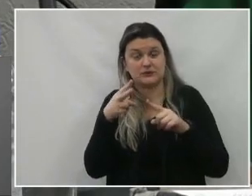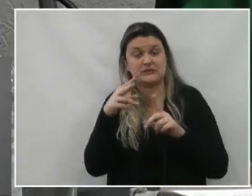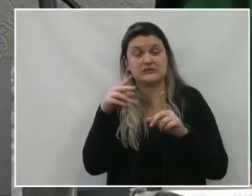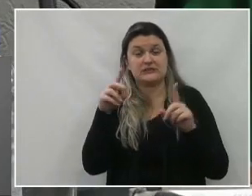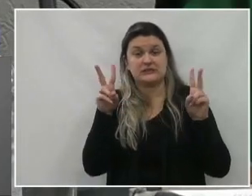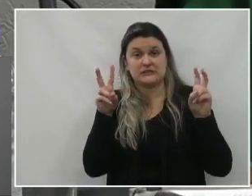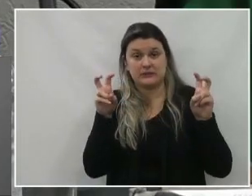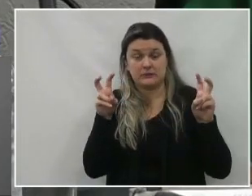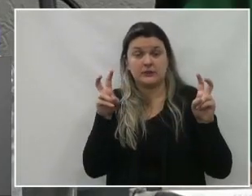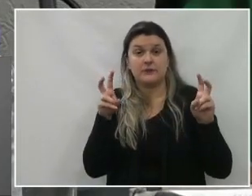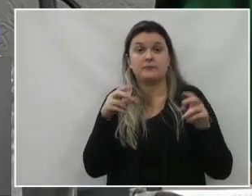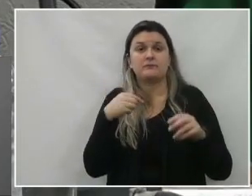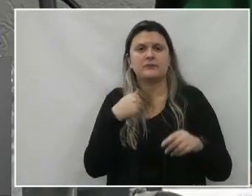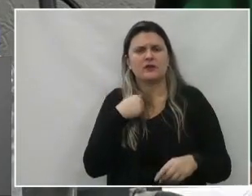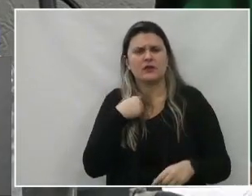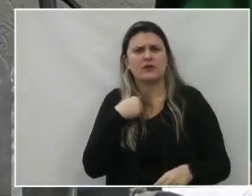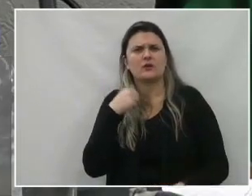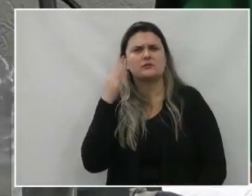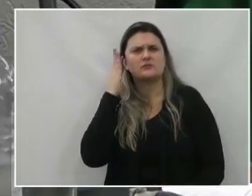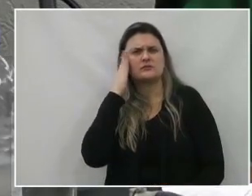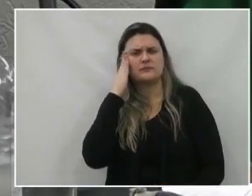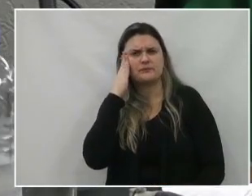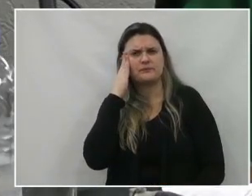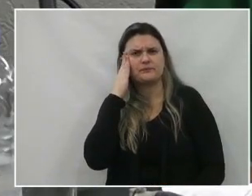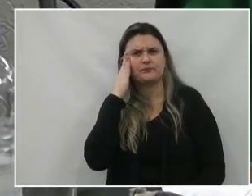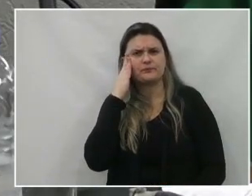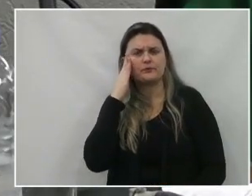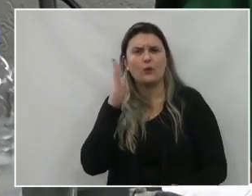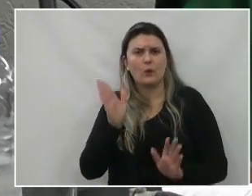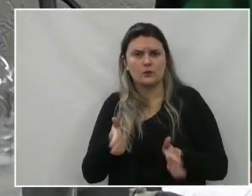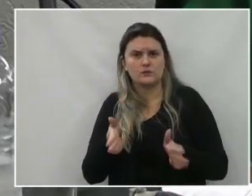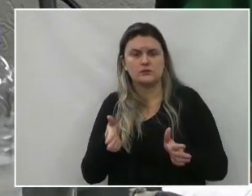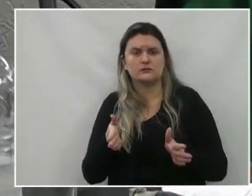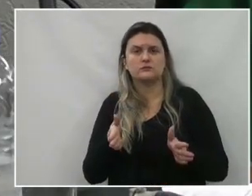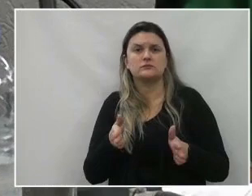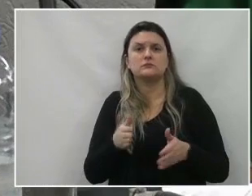que eu tive conhecimento, um deles eu tive conhecimento hoje,